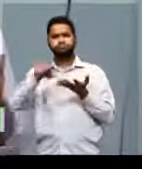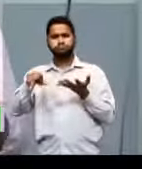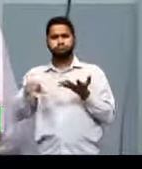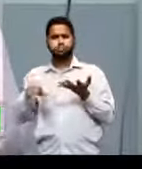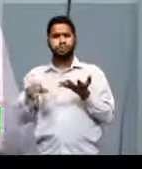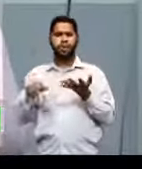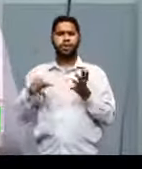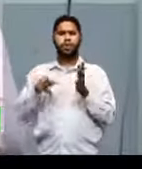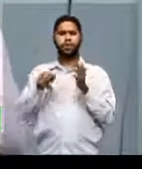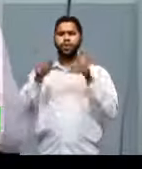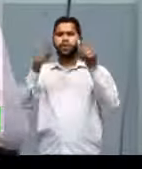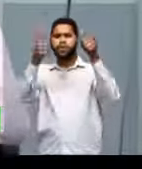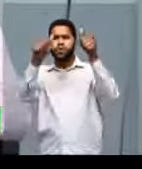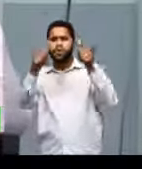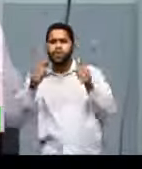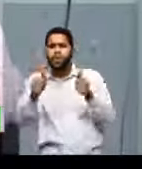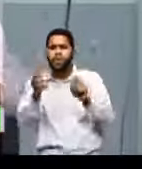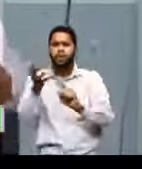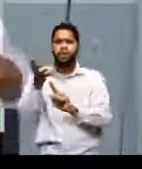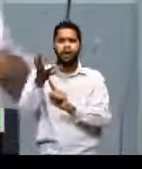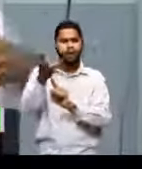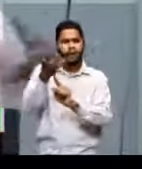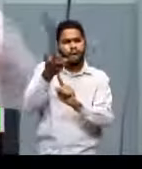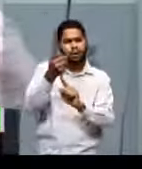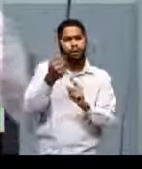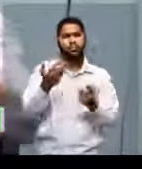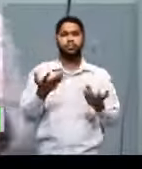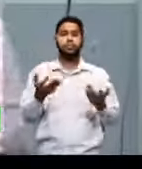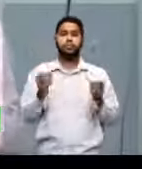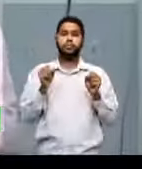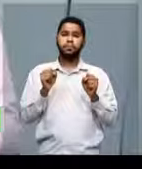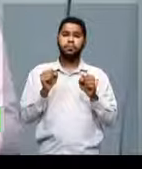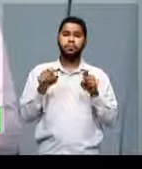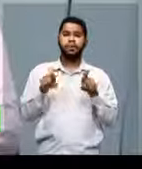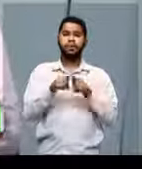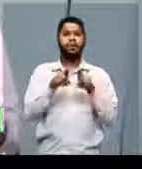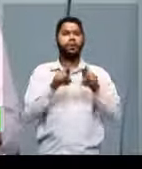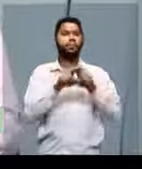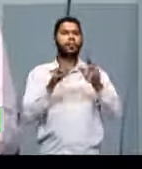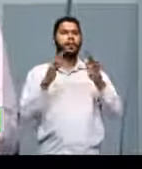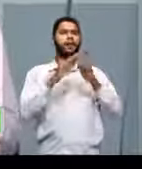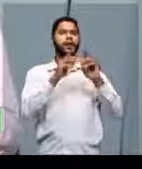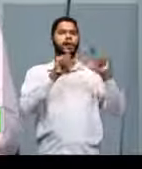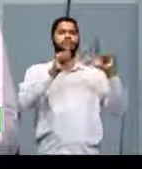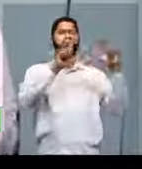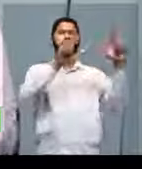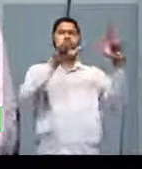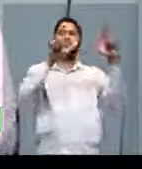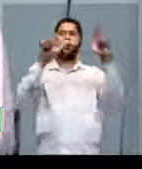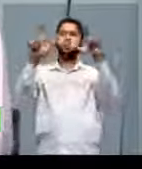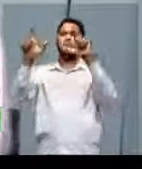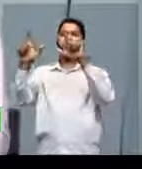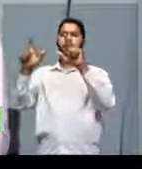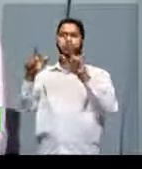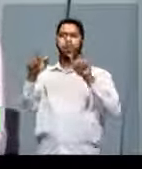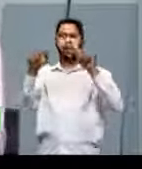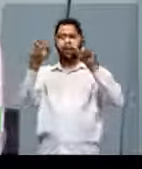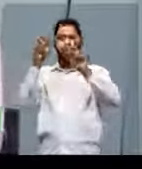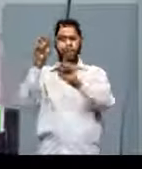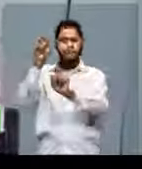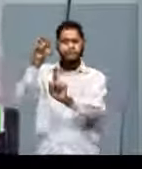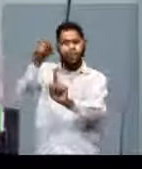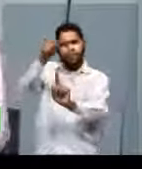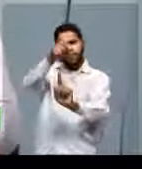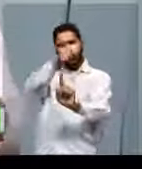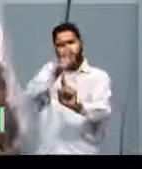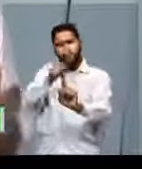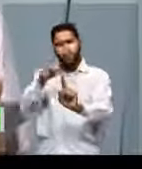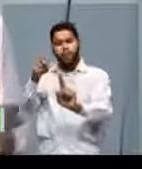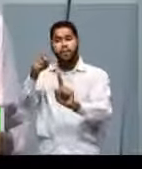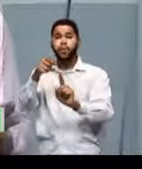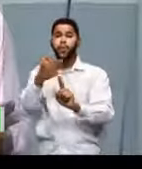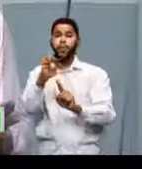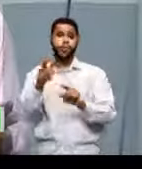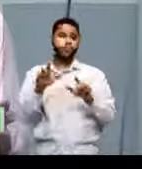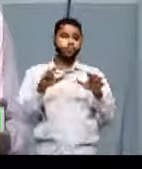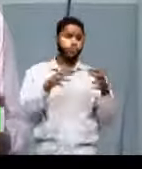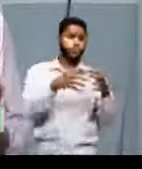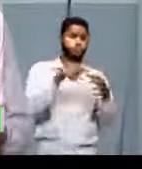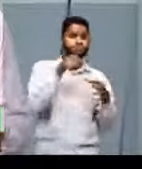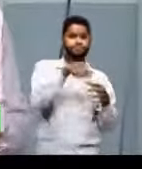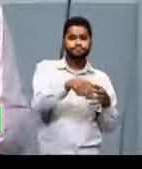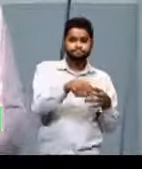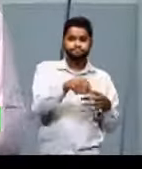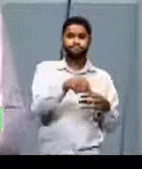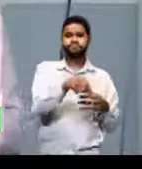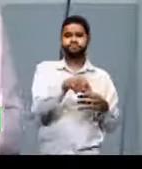obras de arte, pode decorar a sua casa com esculturas, quadros, etc. E outro grupo de